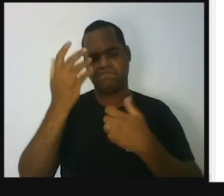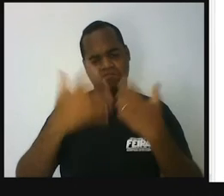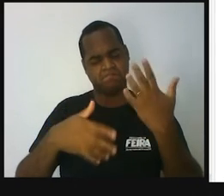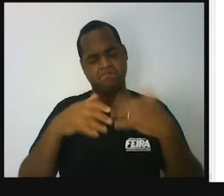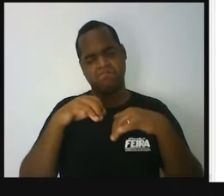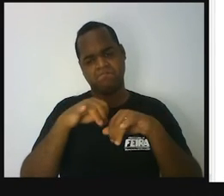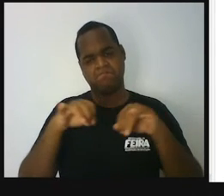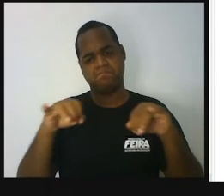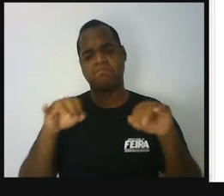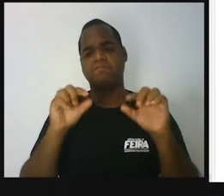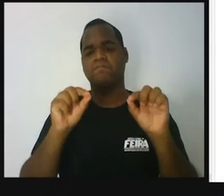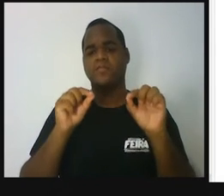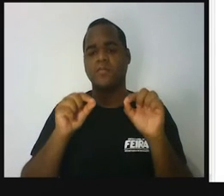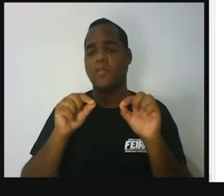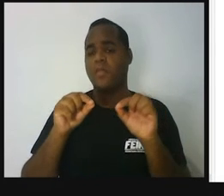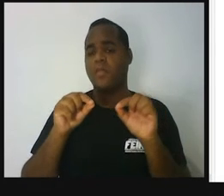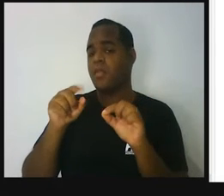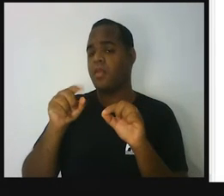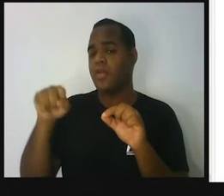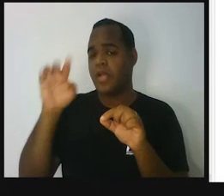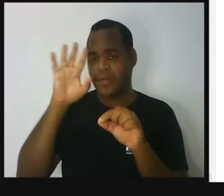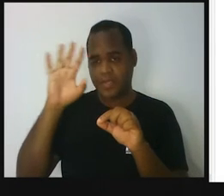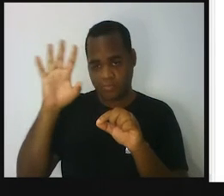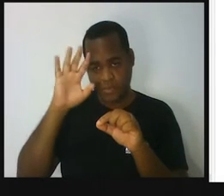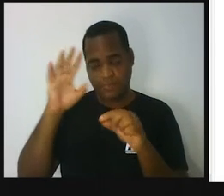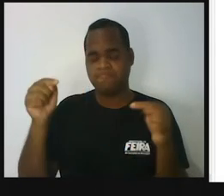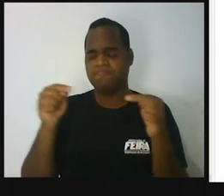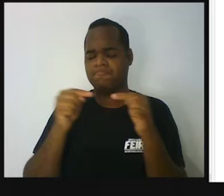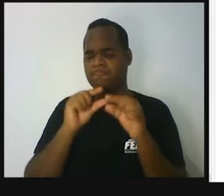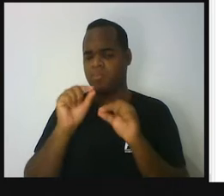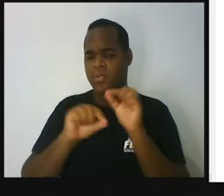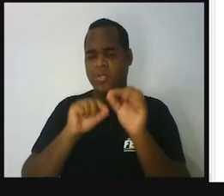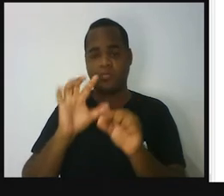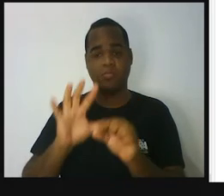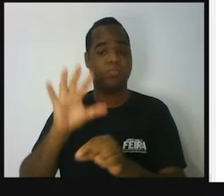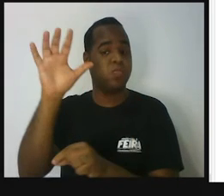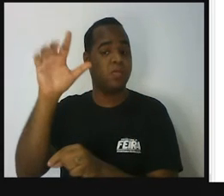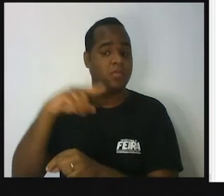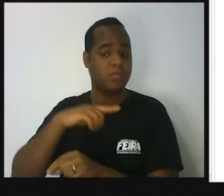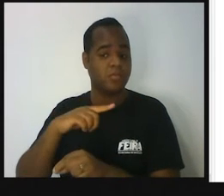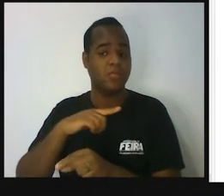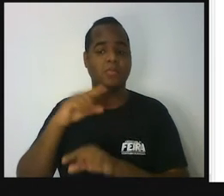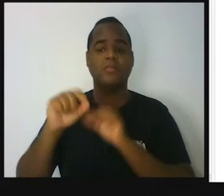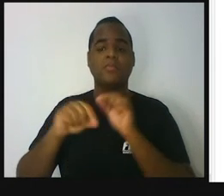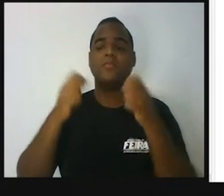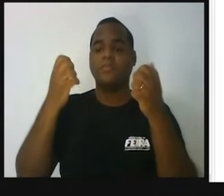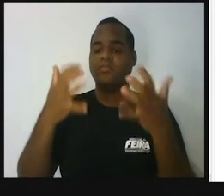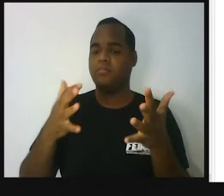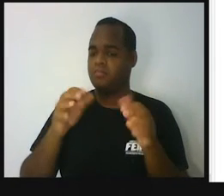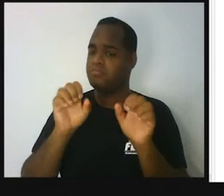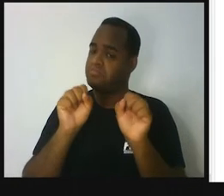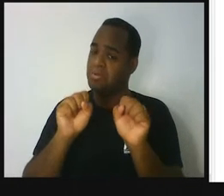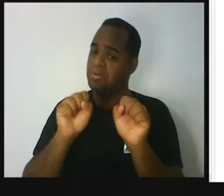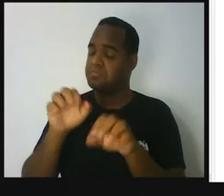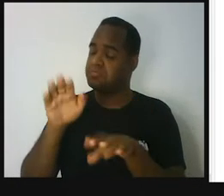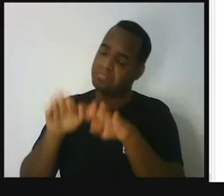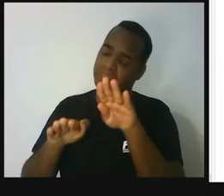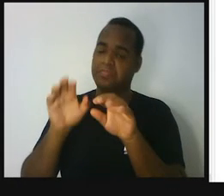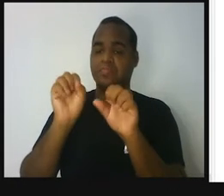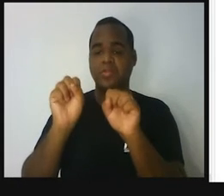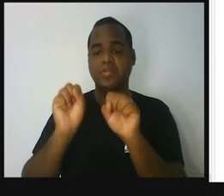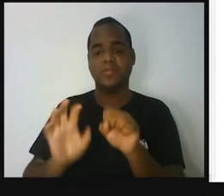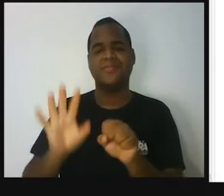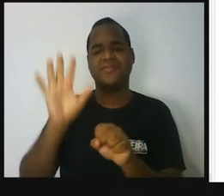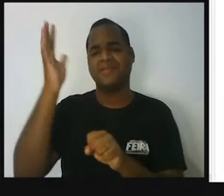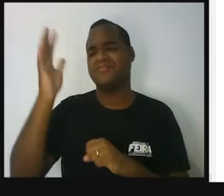gente pensar na chance de acontecer alguma coisa. Como assim, professor? Isso é probabilidade. Quando a gente fala